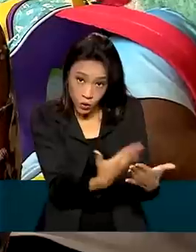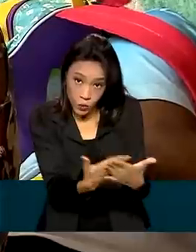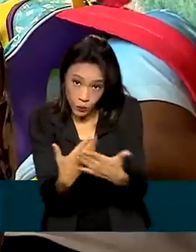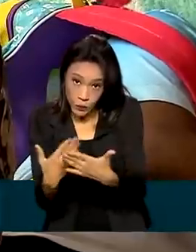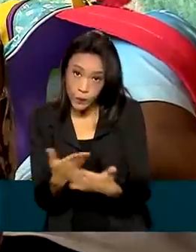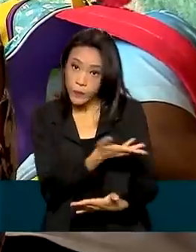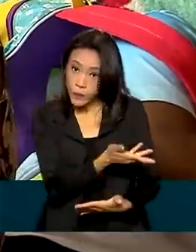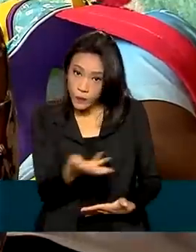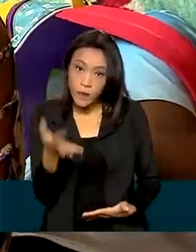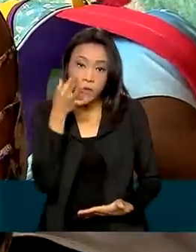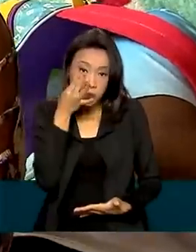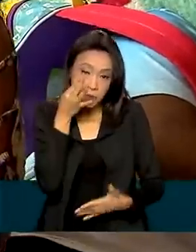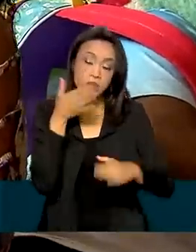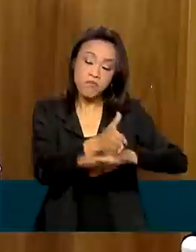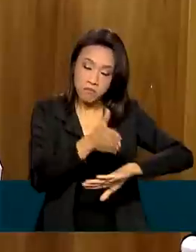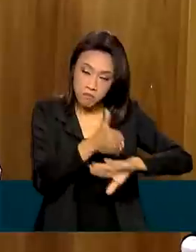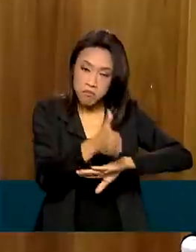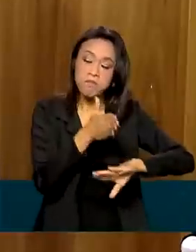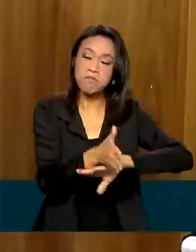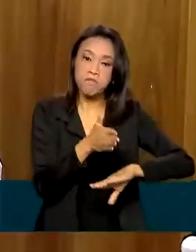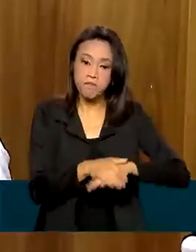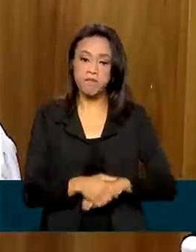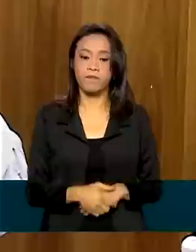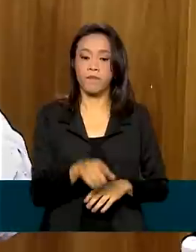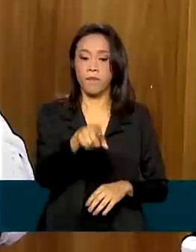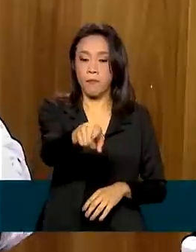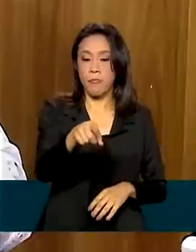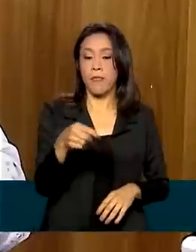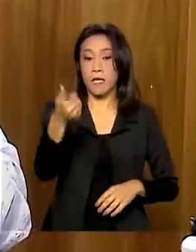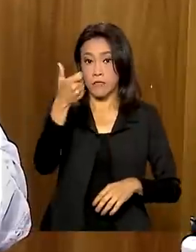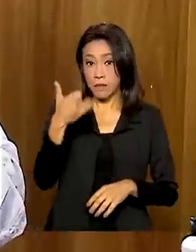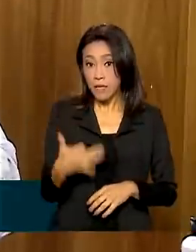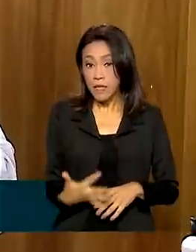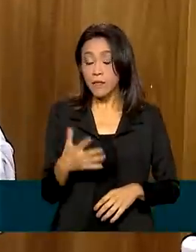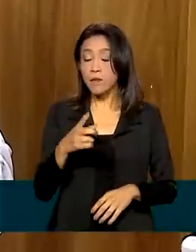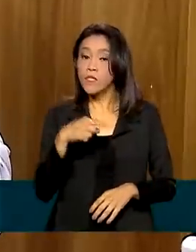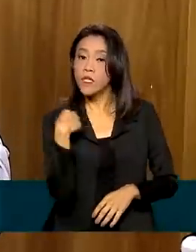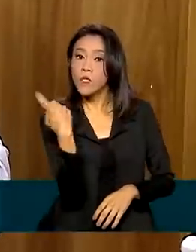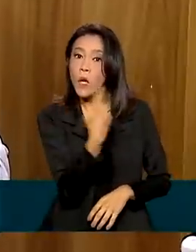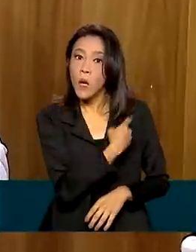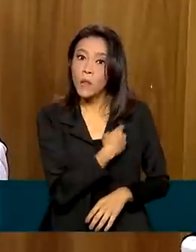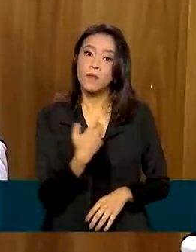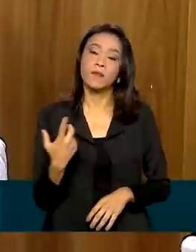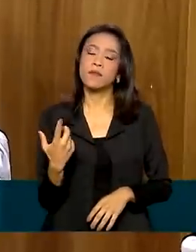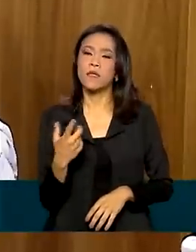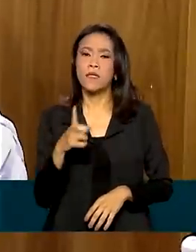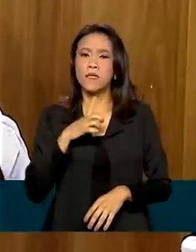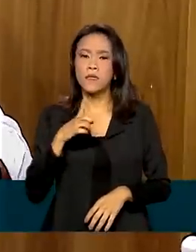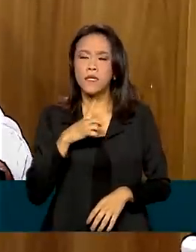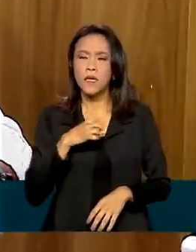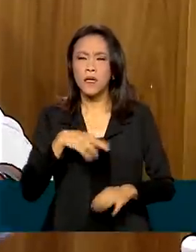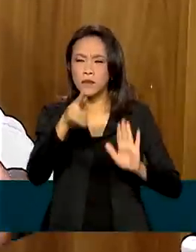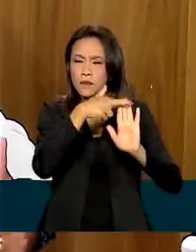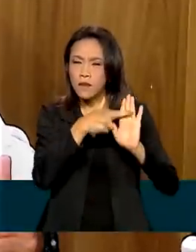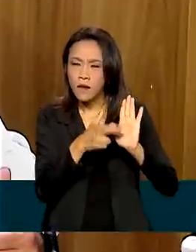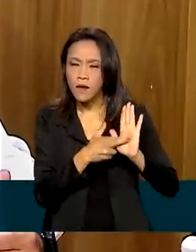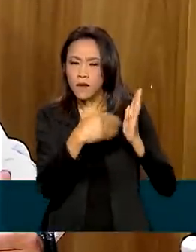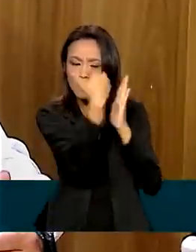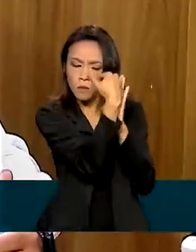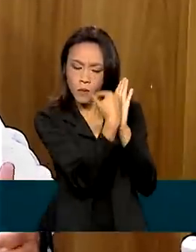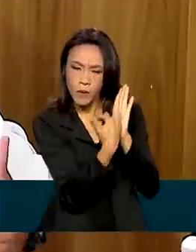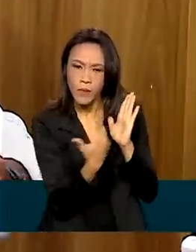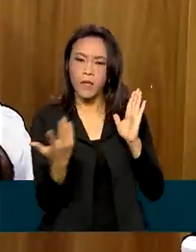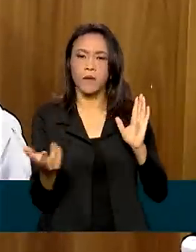com presença escolares. Quando a gente faz todo o batimento das condicionalidades do programa, como a questão da